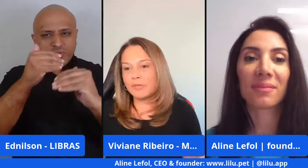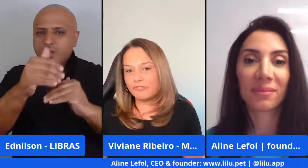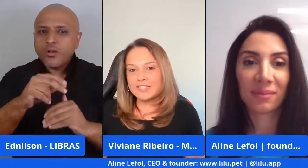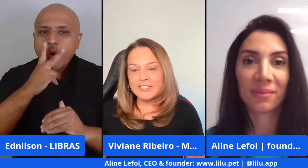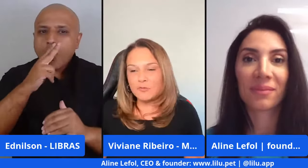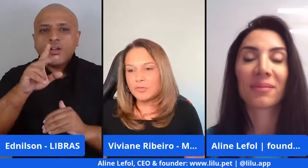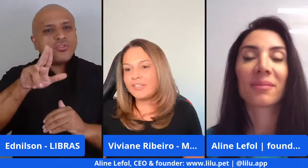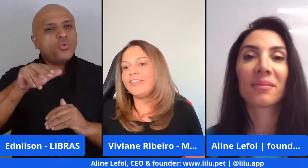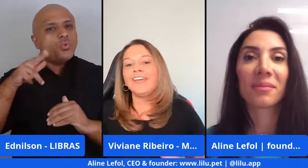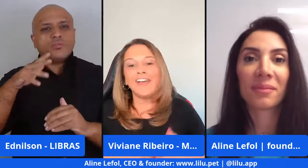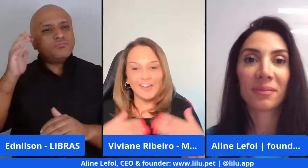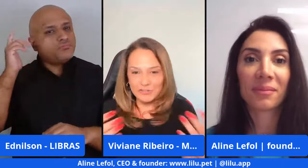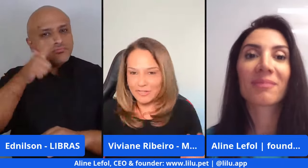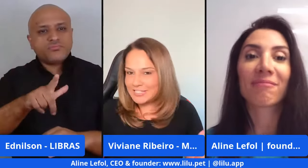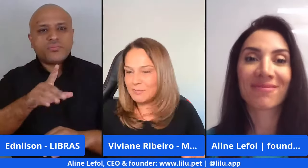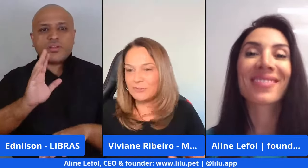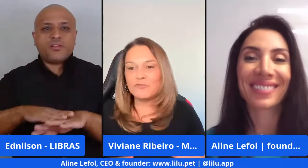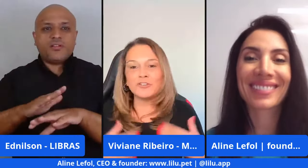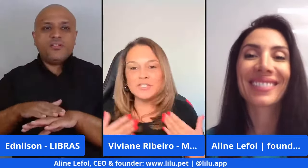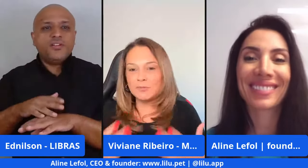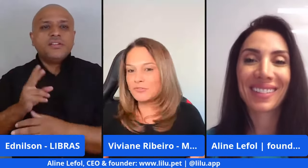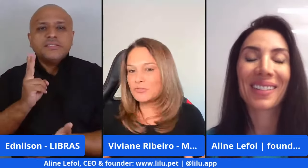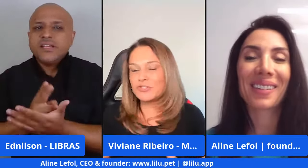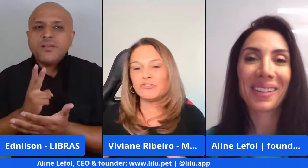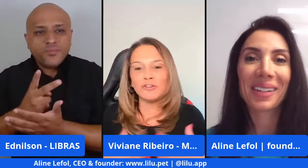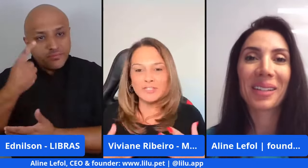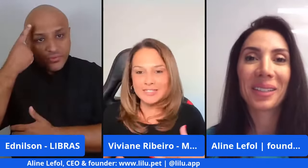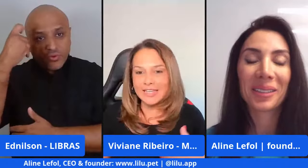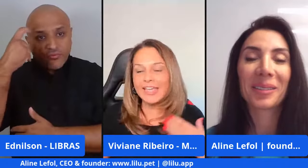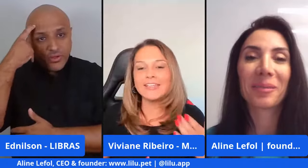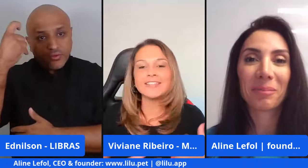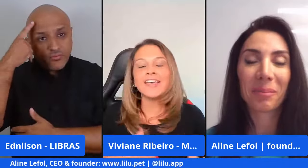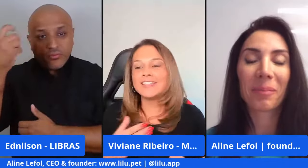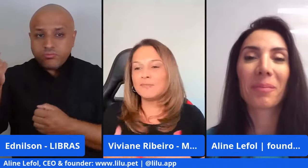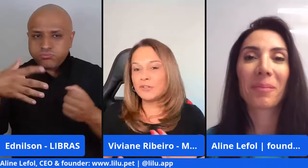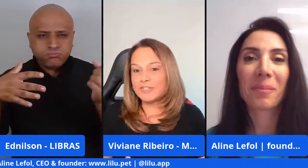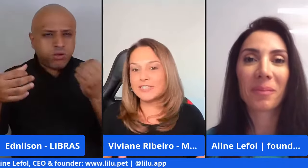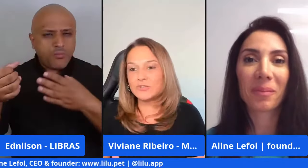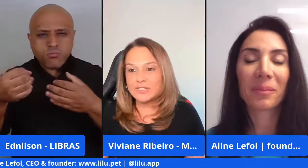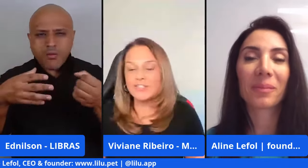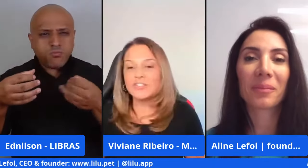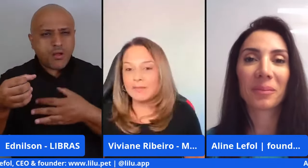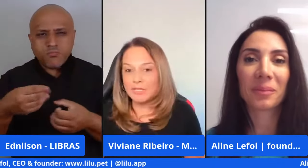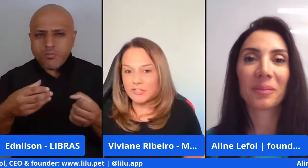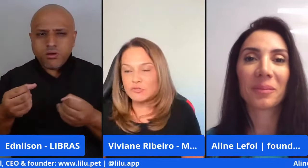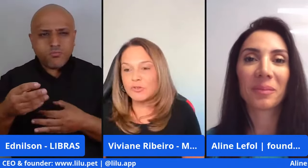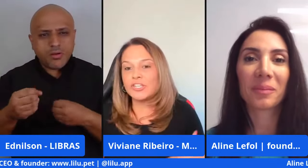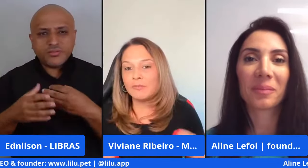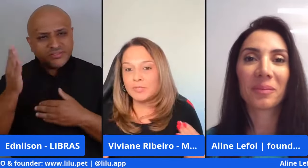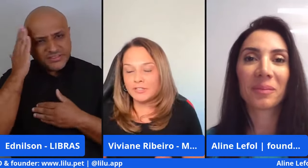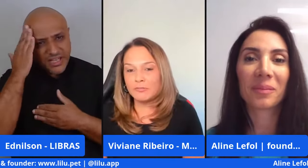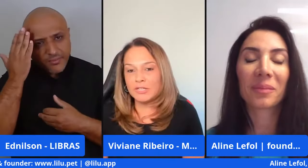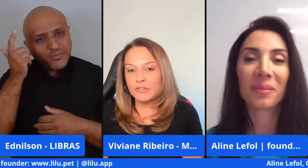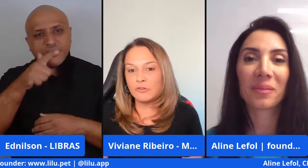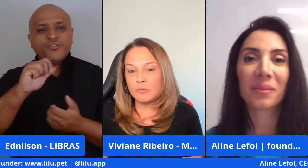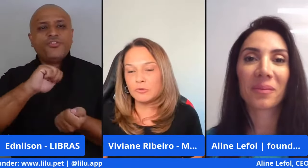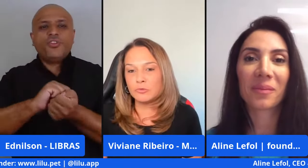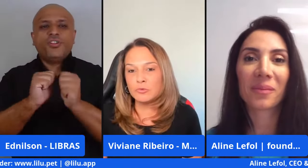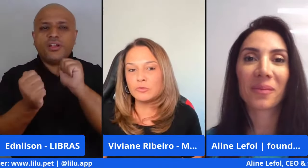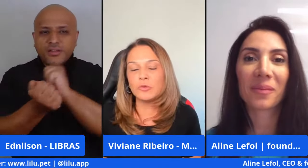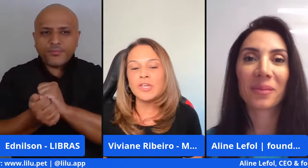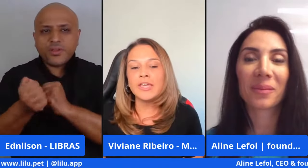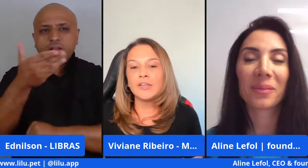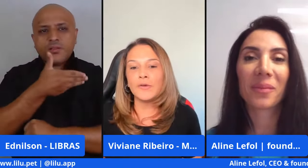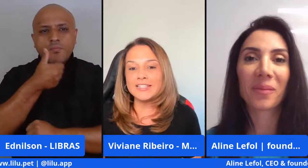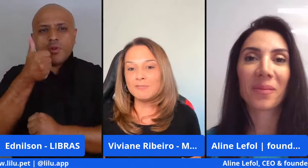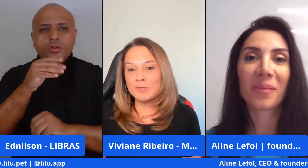nunca atinge a perfeição, porque a gente vai sempre renovando, sempre vão surgindo novas ideias, sempre novas questões que a gente sabe que a gente pode ir adaptando e melhorando o